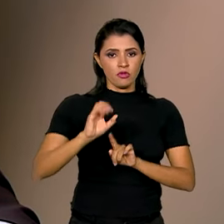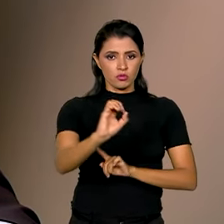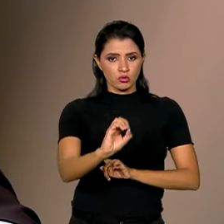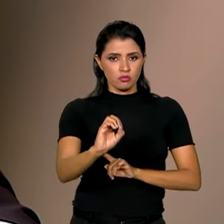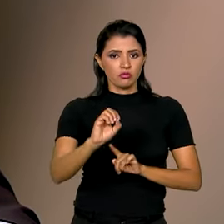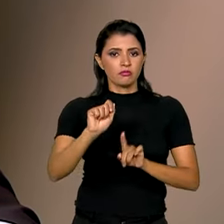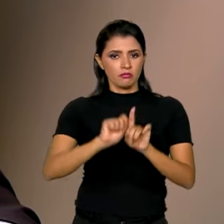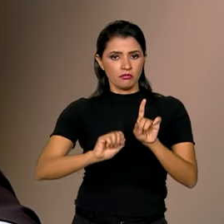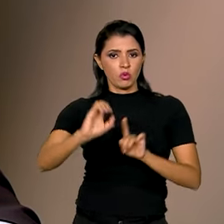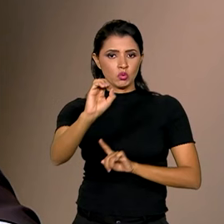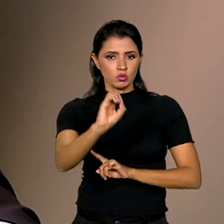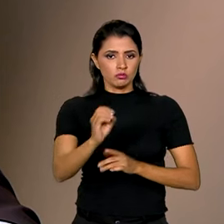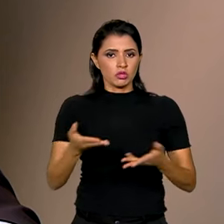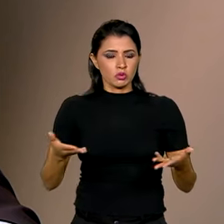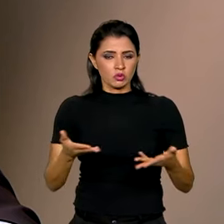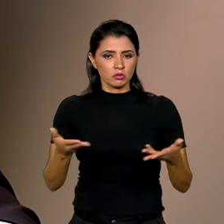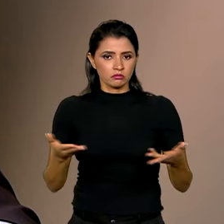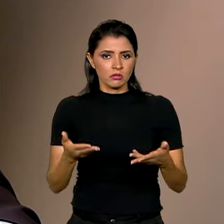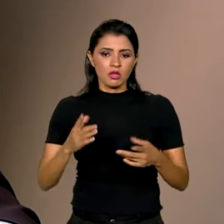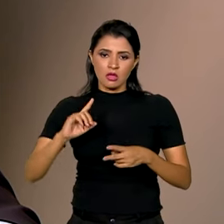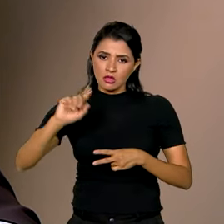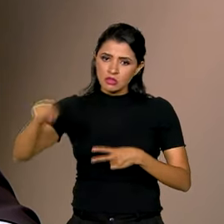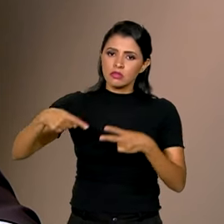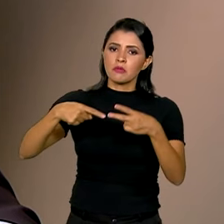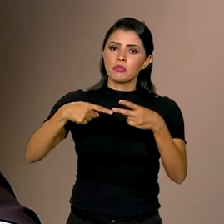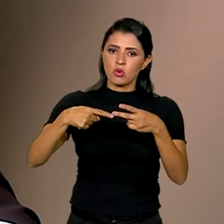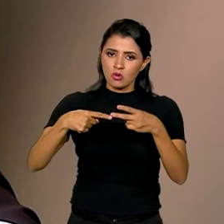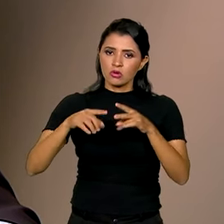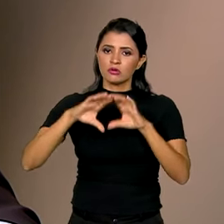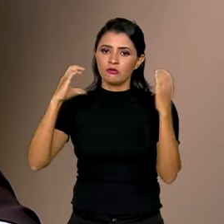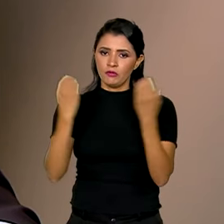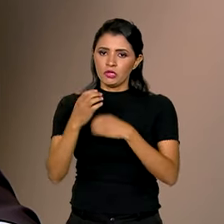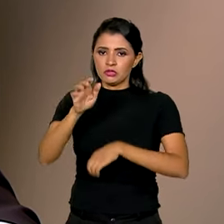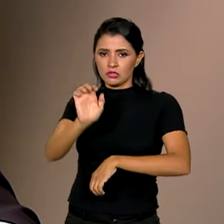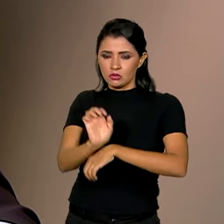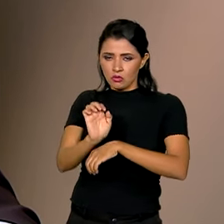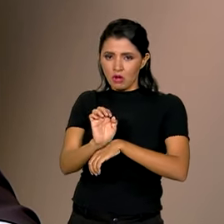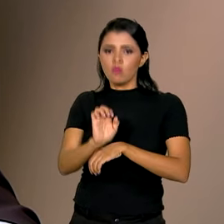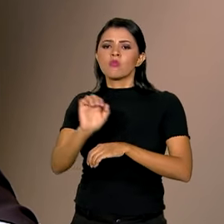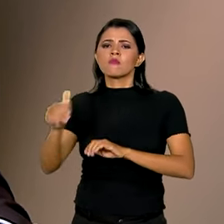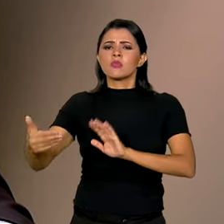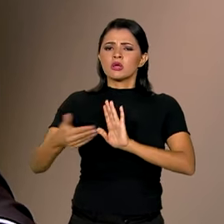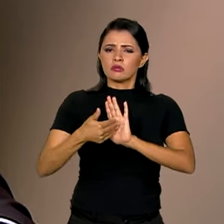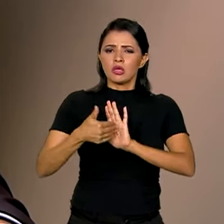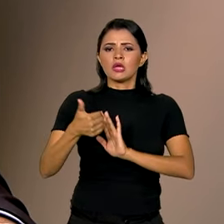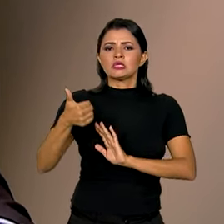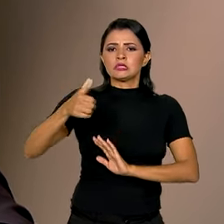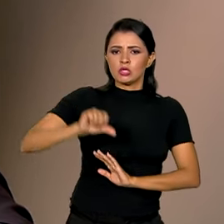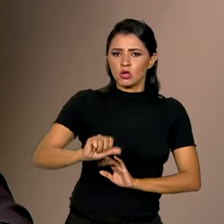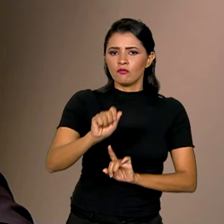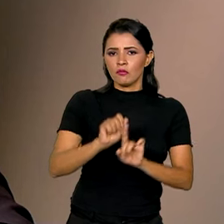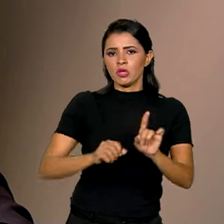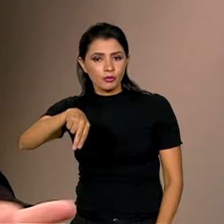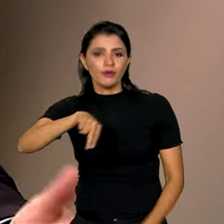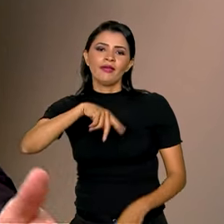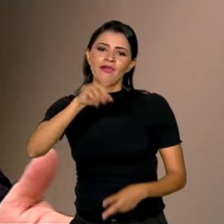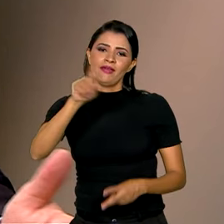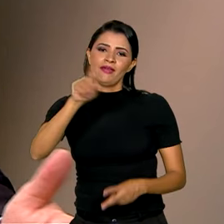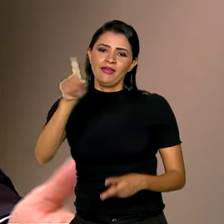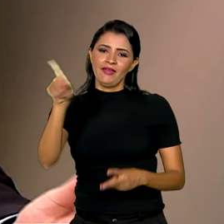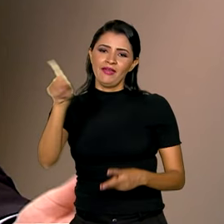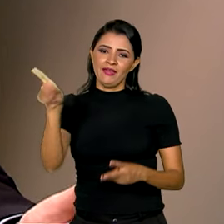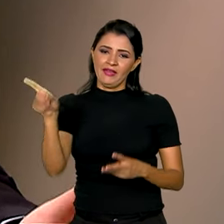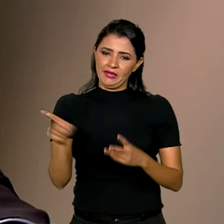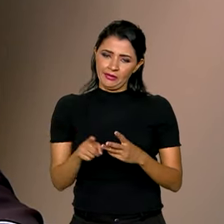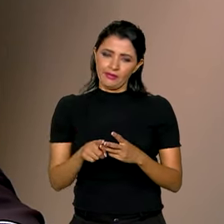tá? E em seguida, as conferências estaduais irão até 19 de novembro. A gente